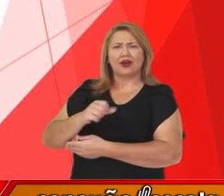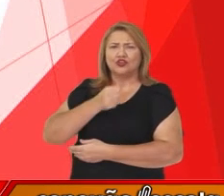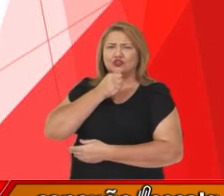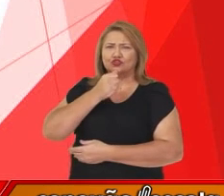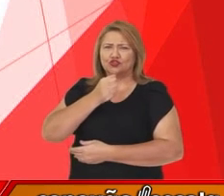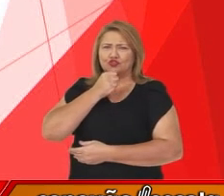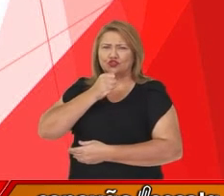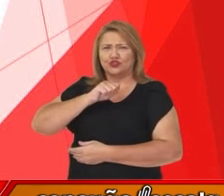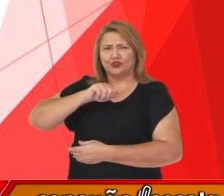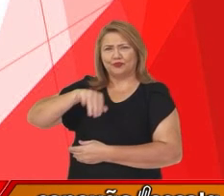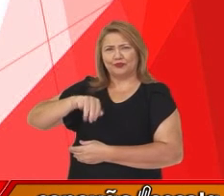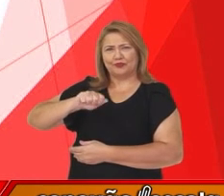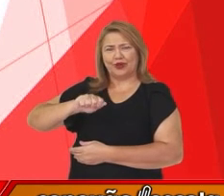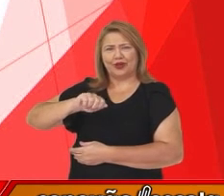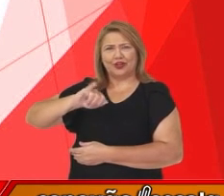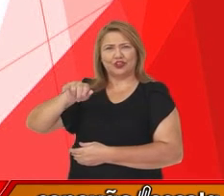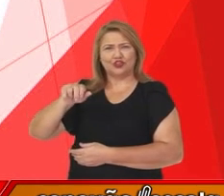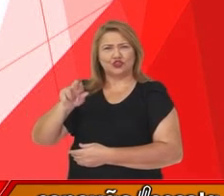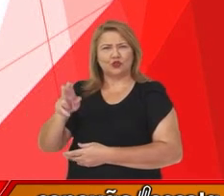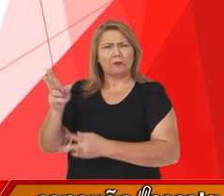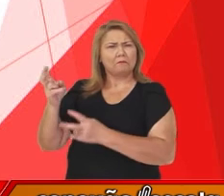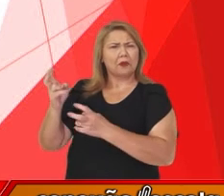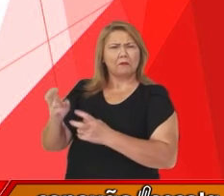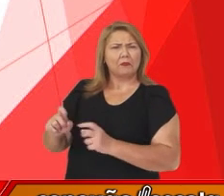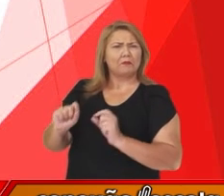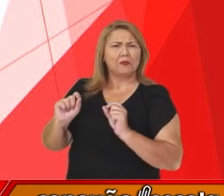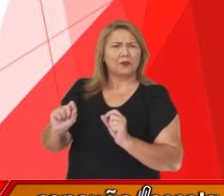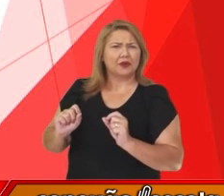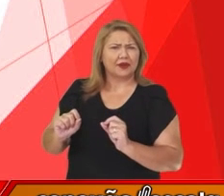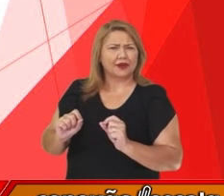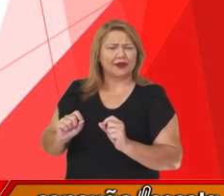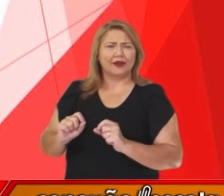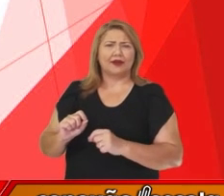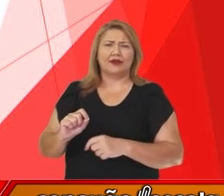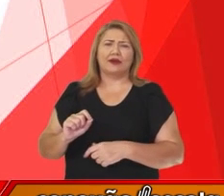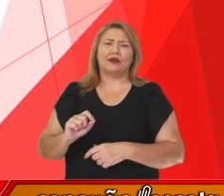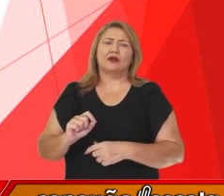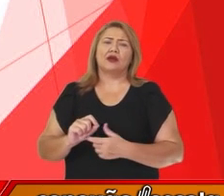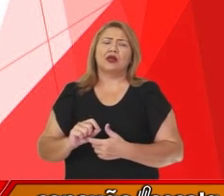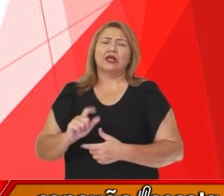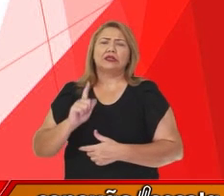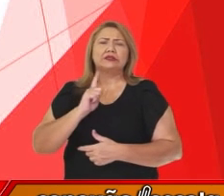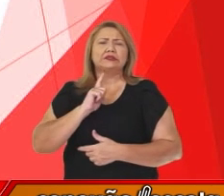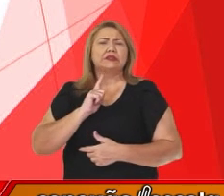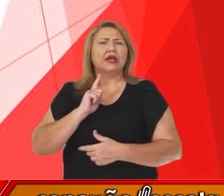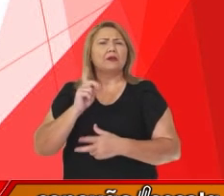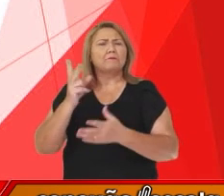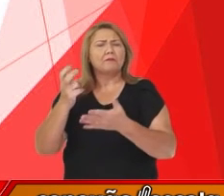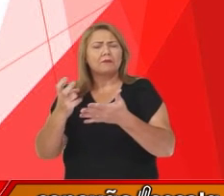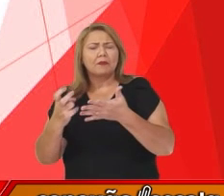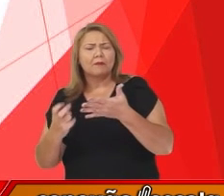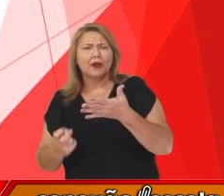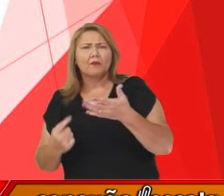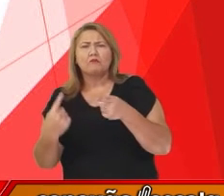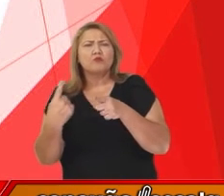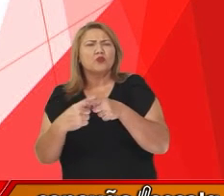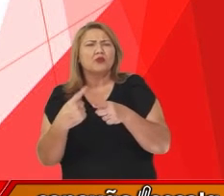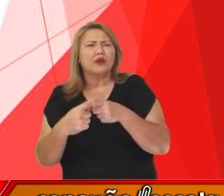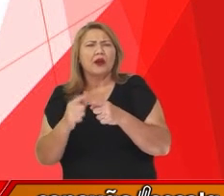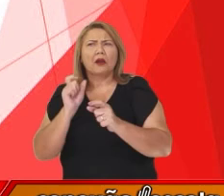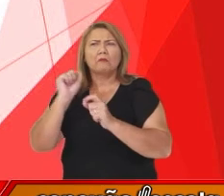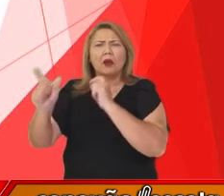O que vocês percebem nas falas dessas pessoas? B. Identifiquem o porquê das